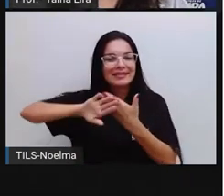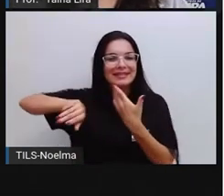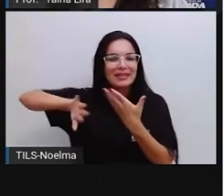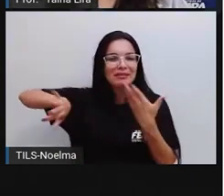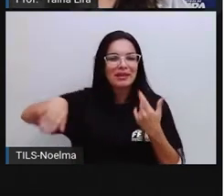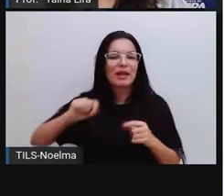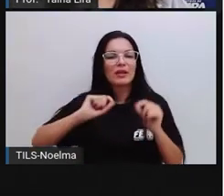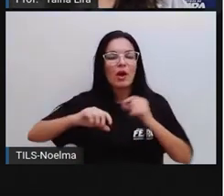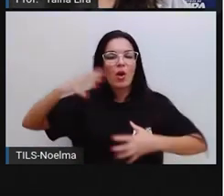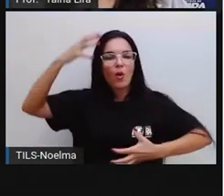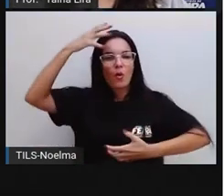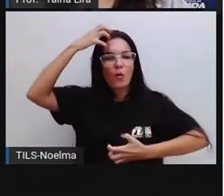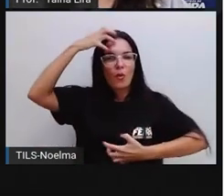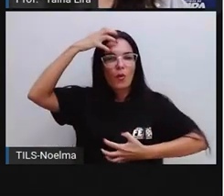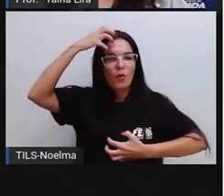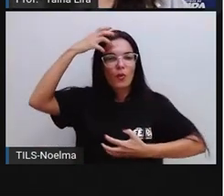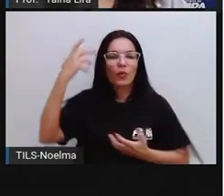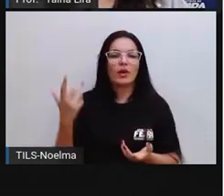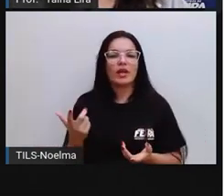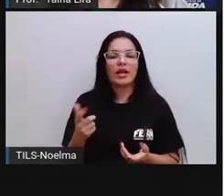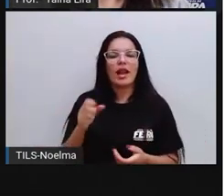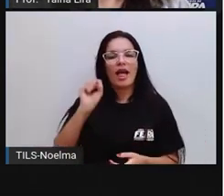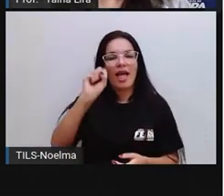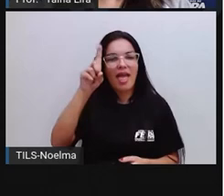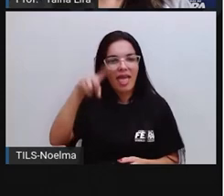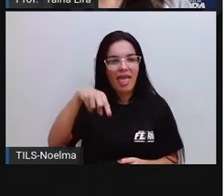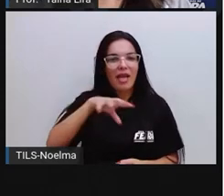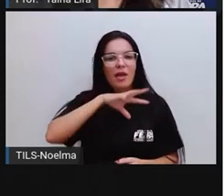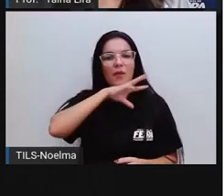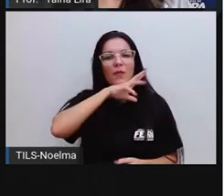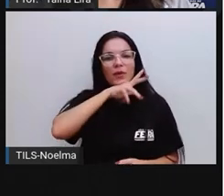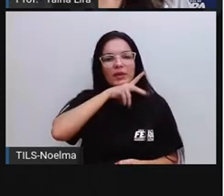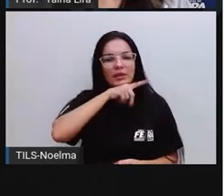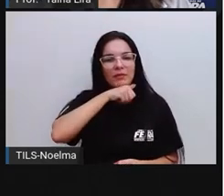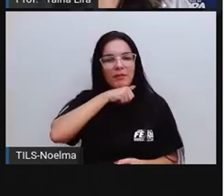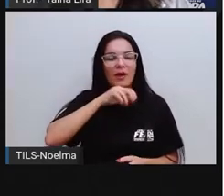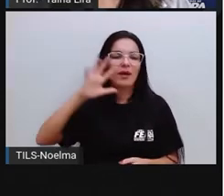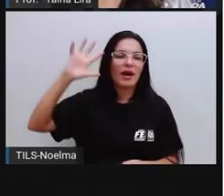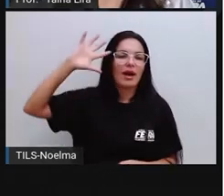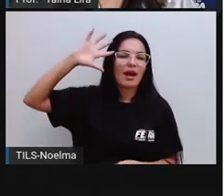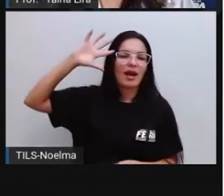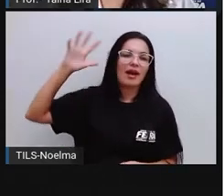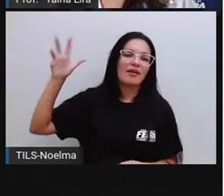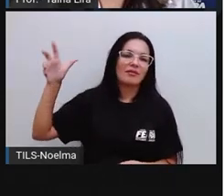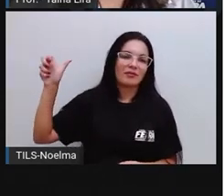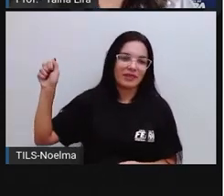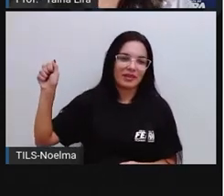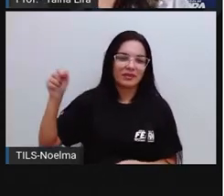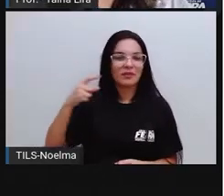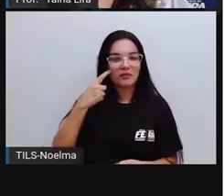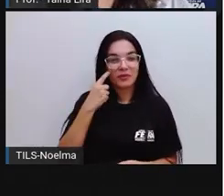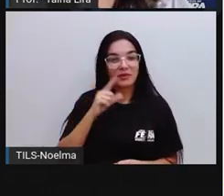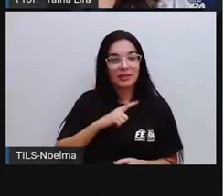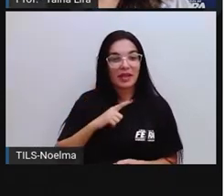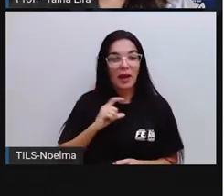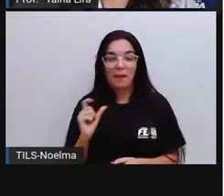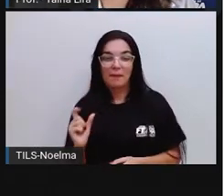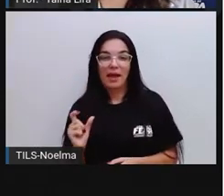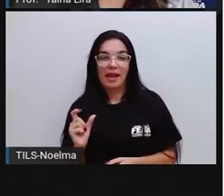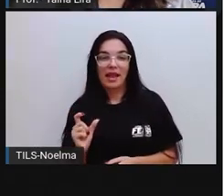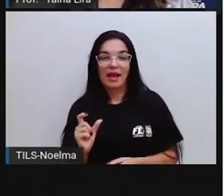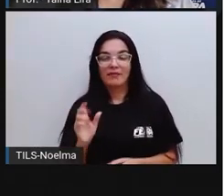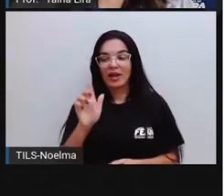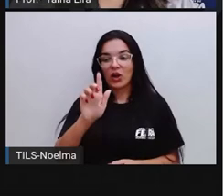Aqui também temos a palavra gorila, tá? Que é escrito com G de gato,